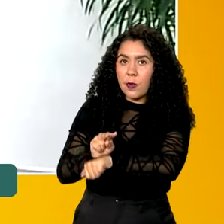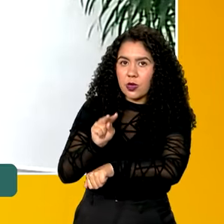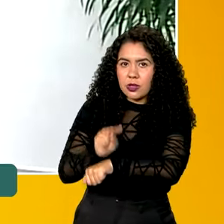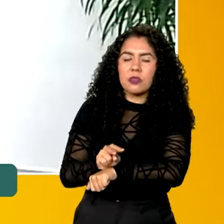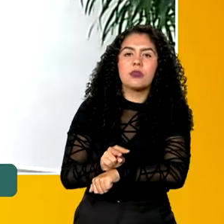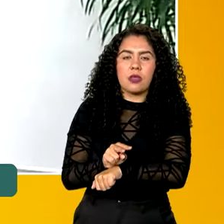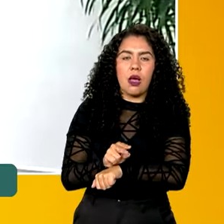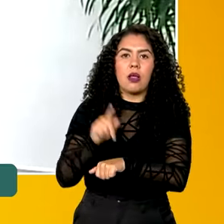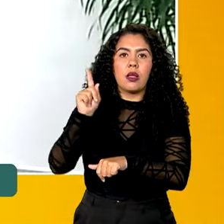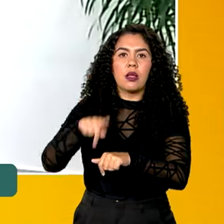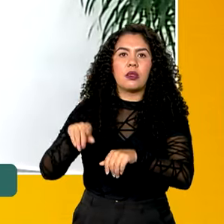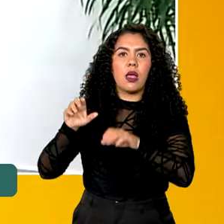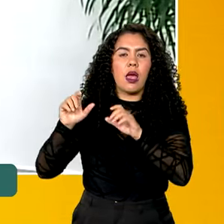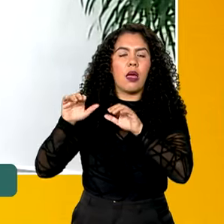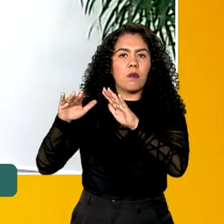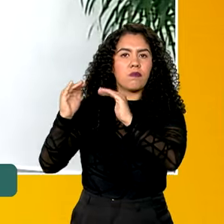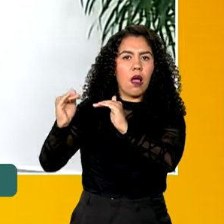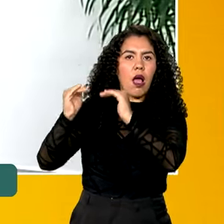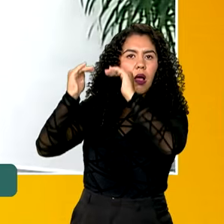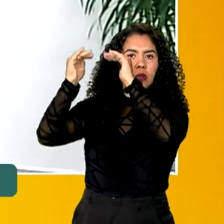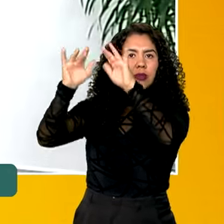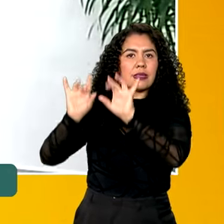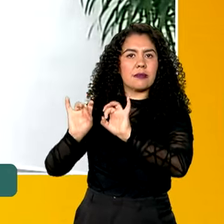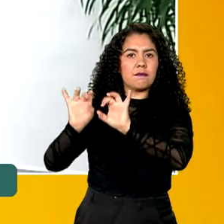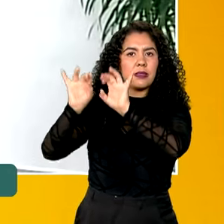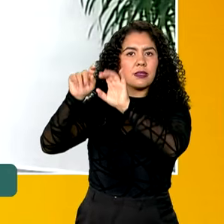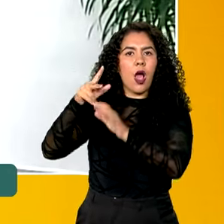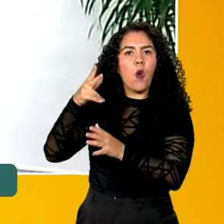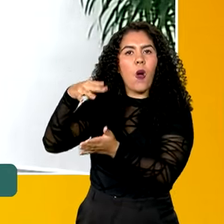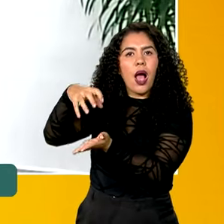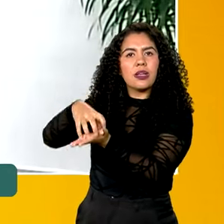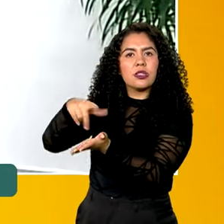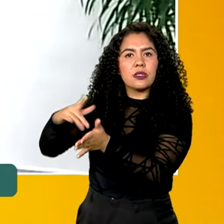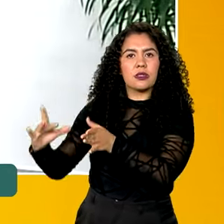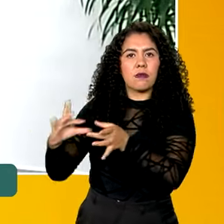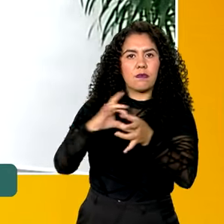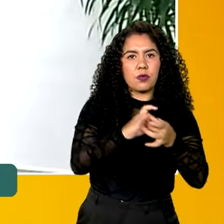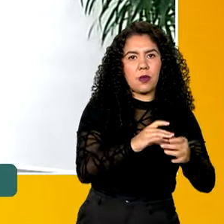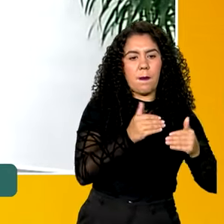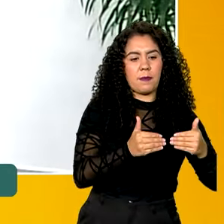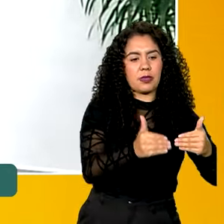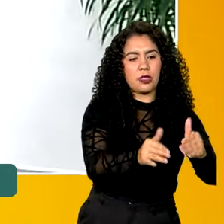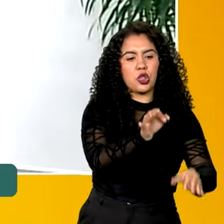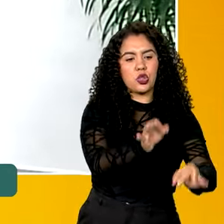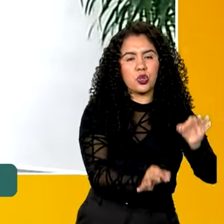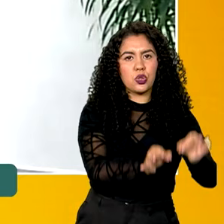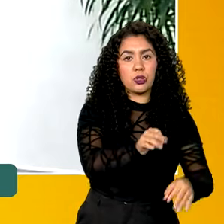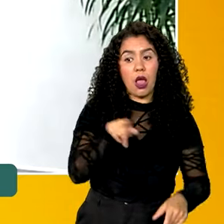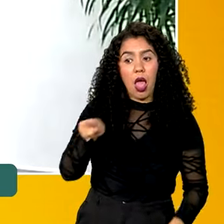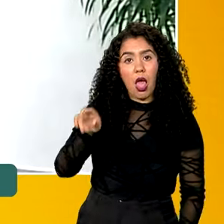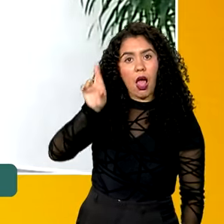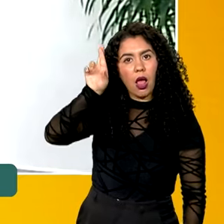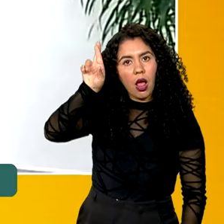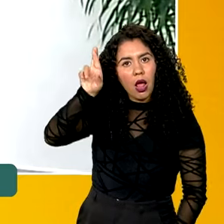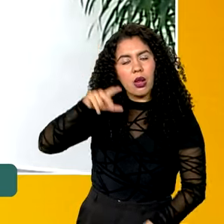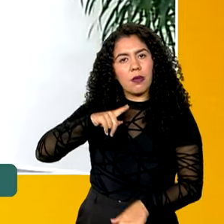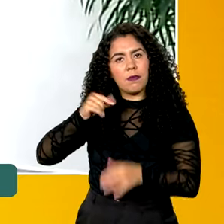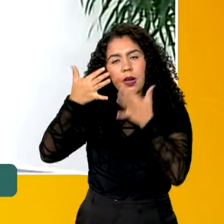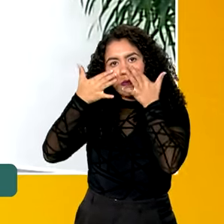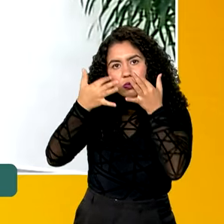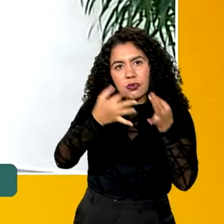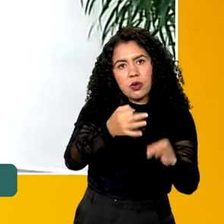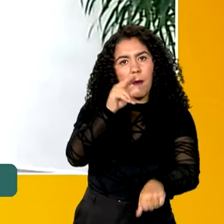autarquia especial, como se fosse uma agência reguladora vinculada ao Ministério da Justiça, encarregada de zelar pela proteção